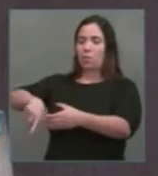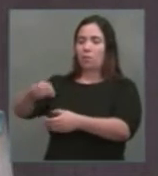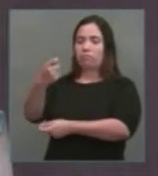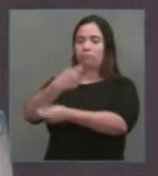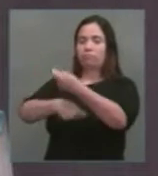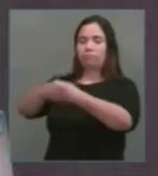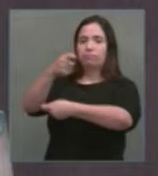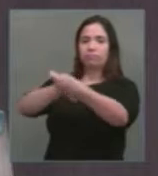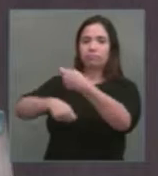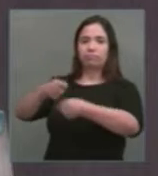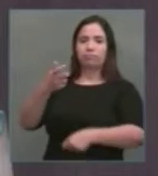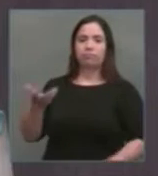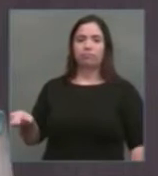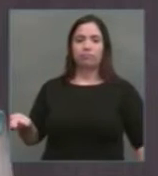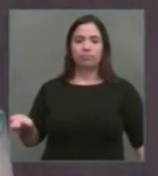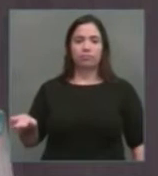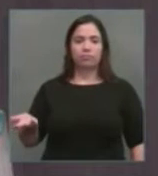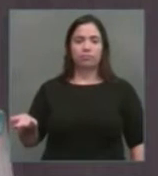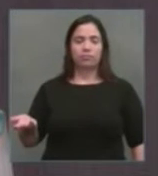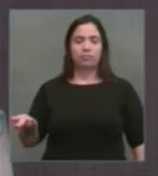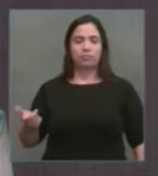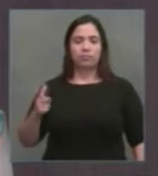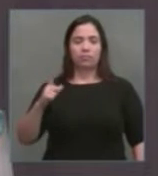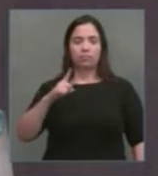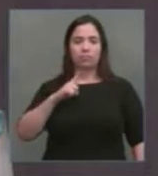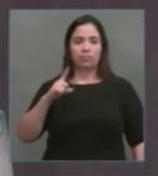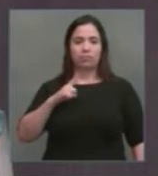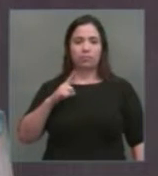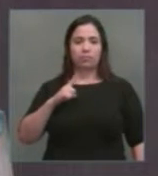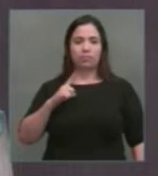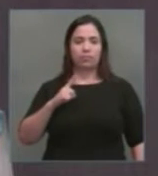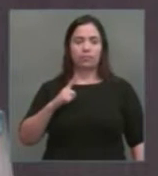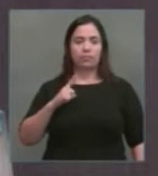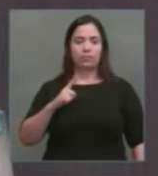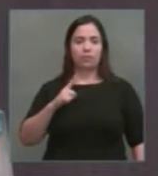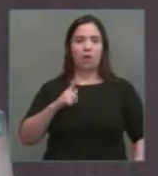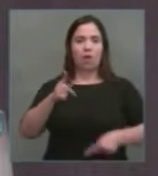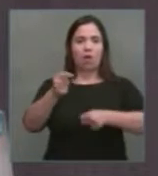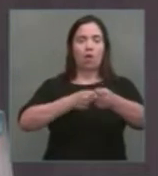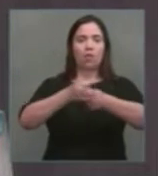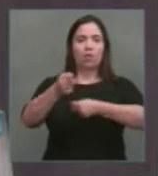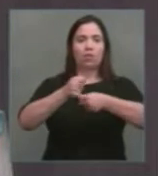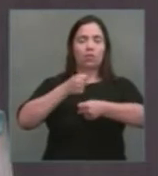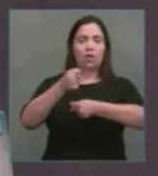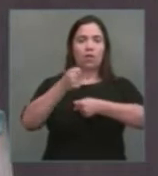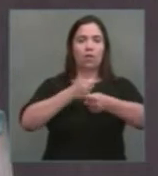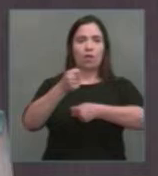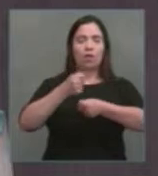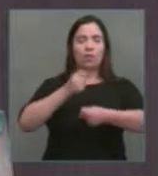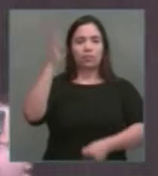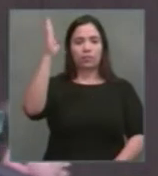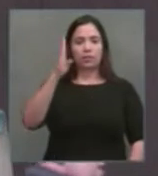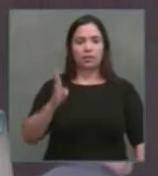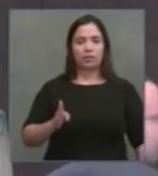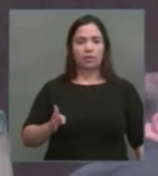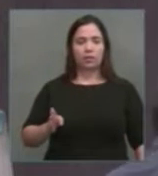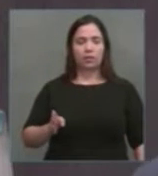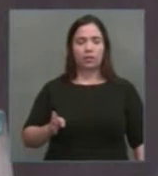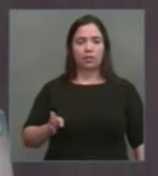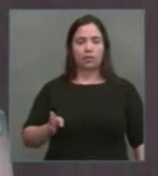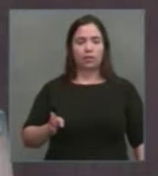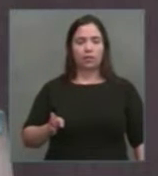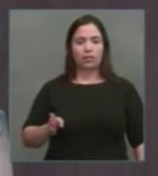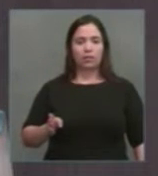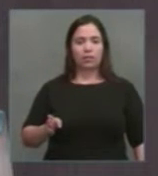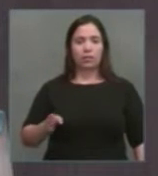20 mil famílias de rentistas que controlam em especial o mercado financeiro no país, que nós sabemos que são